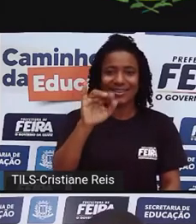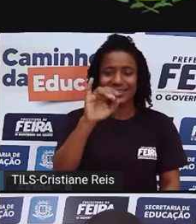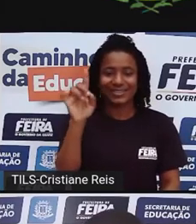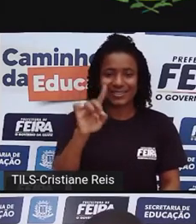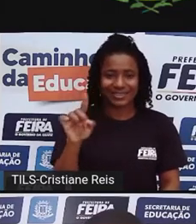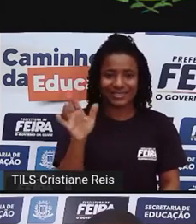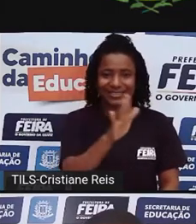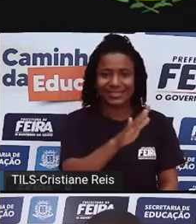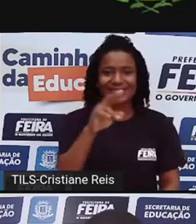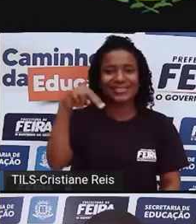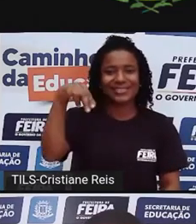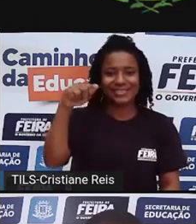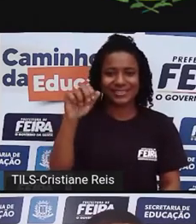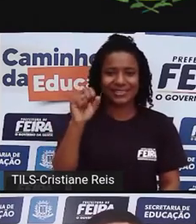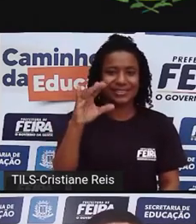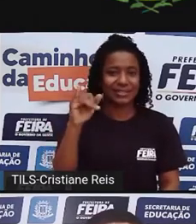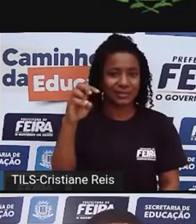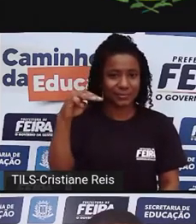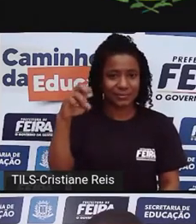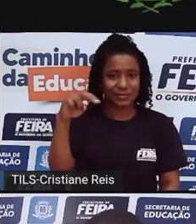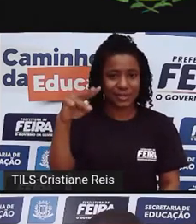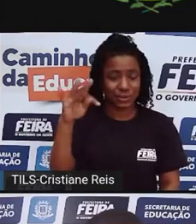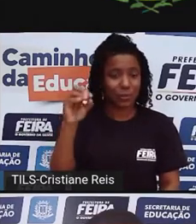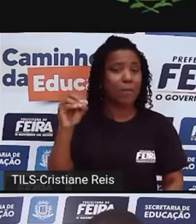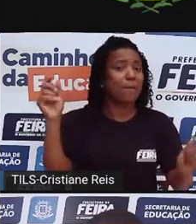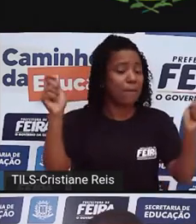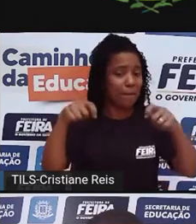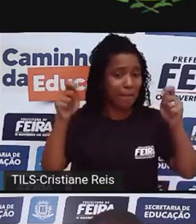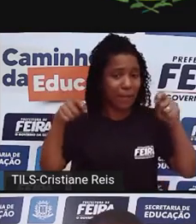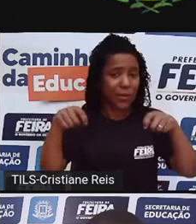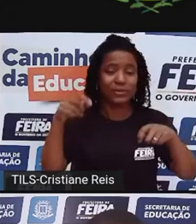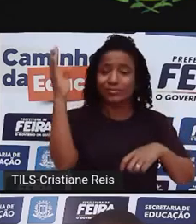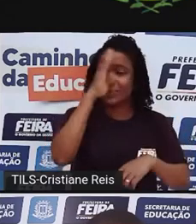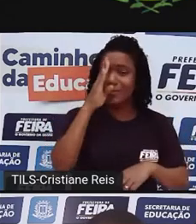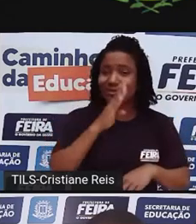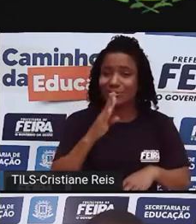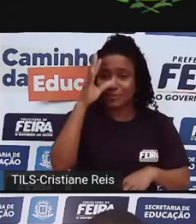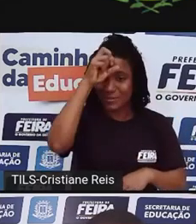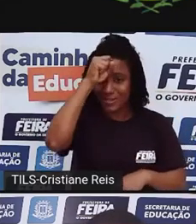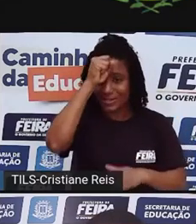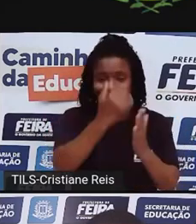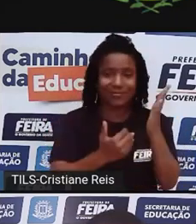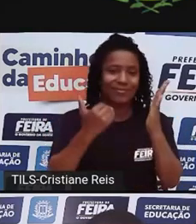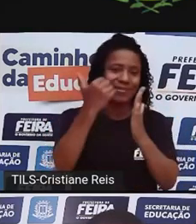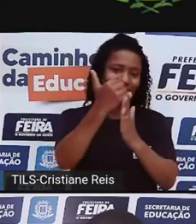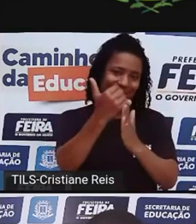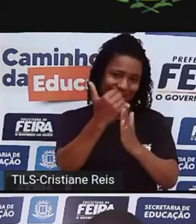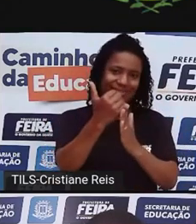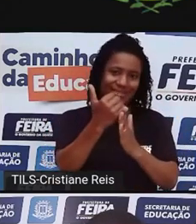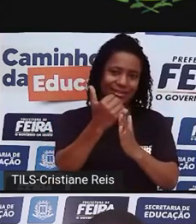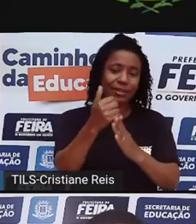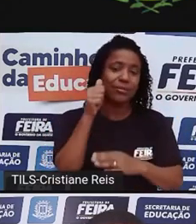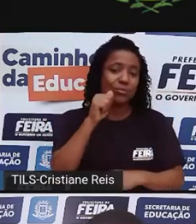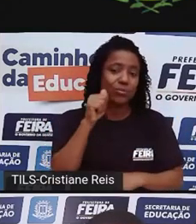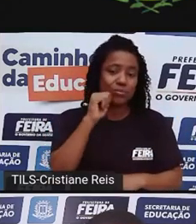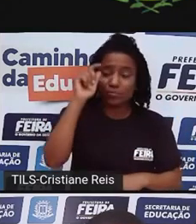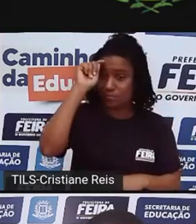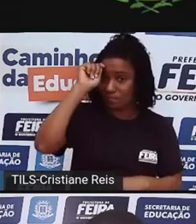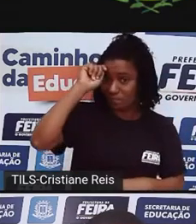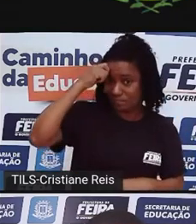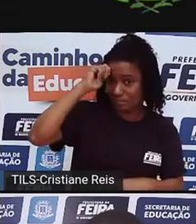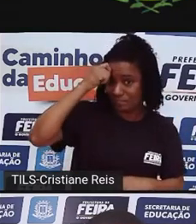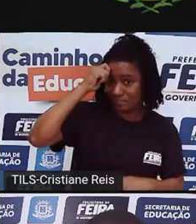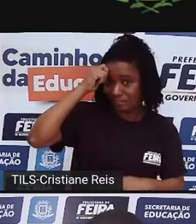se a gente não faz leitura de pesquisadores e pesquisadoras que não estão dentro do campo hegemônico de produção do conhecimento. Ou seja,